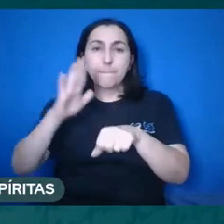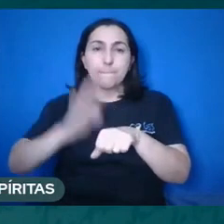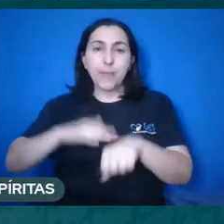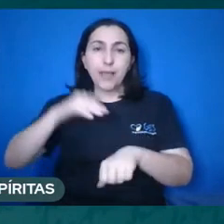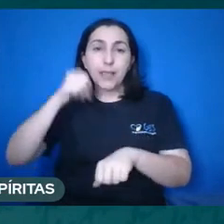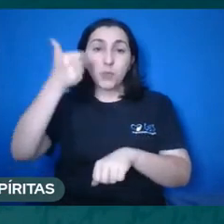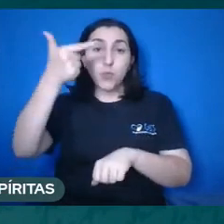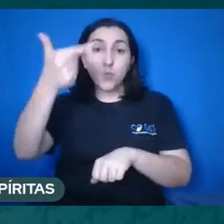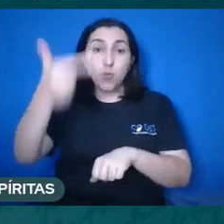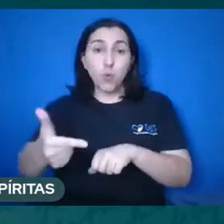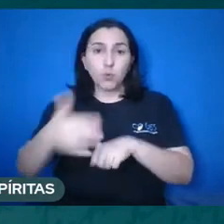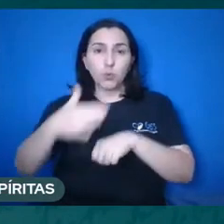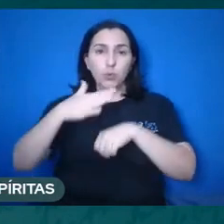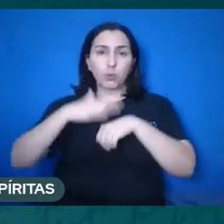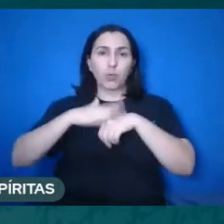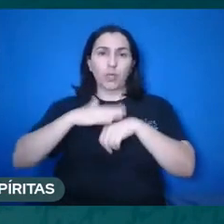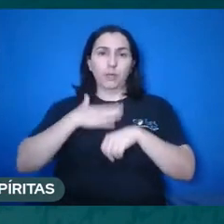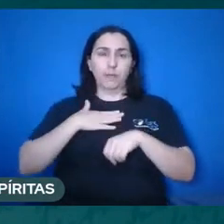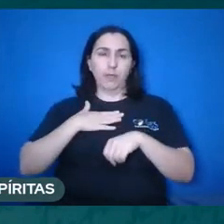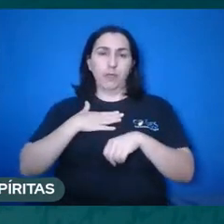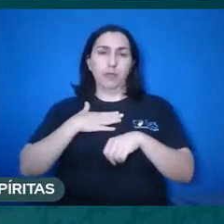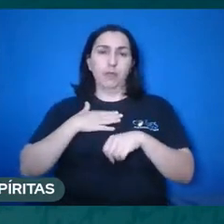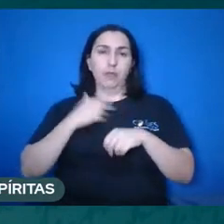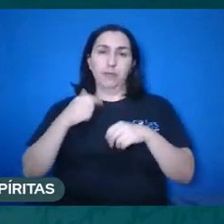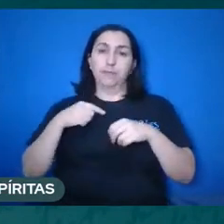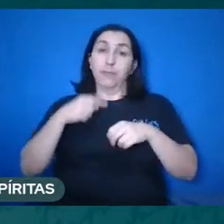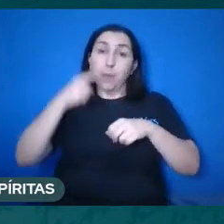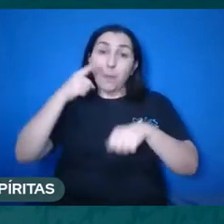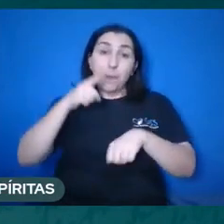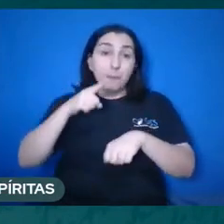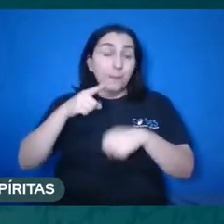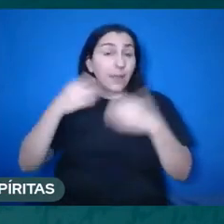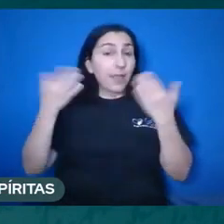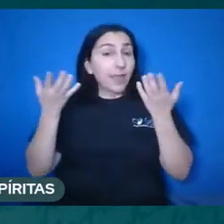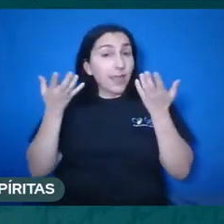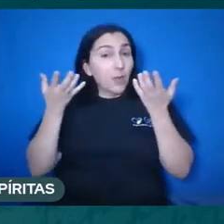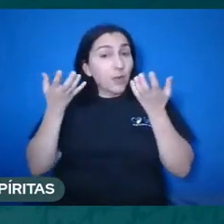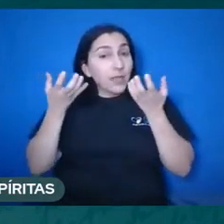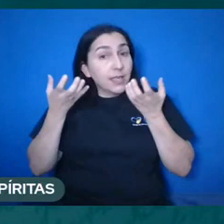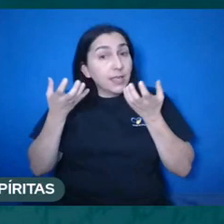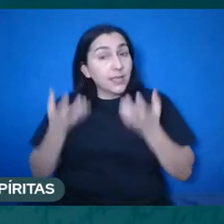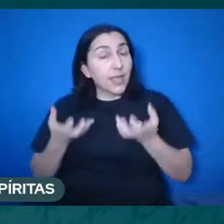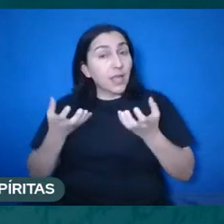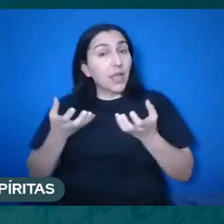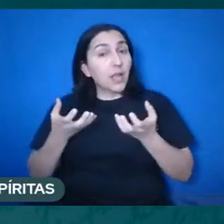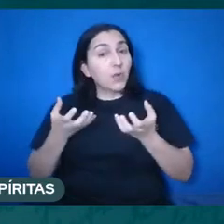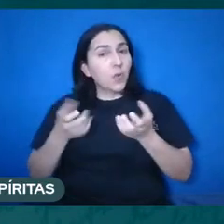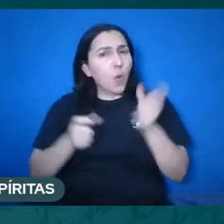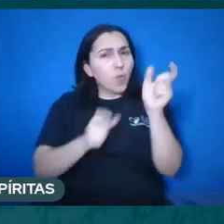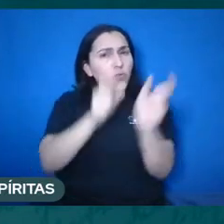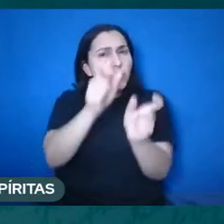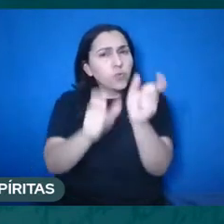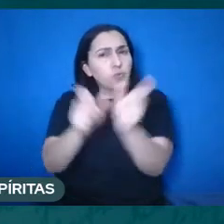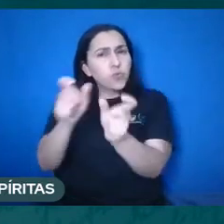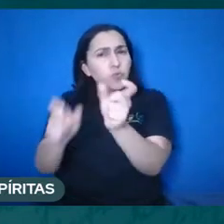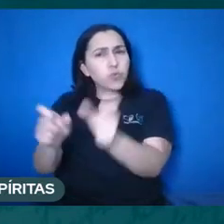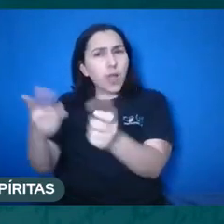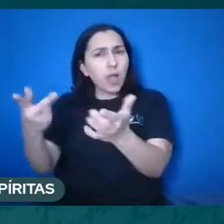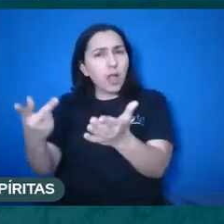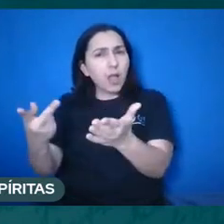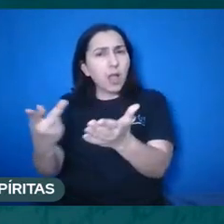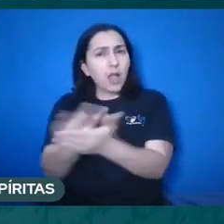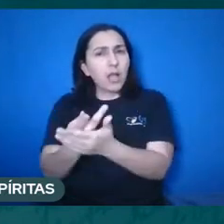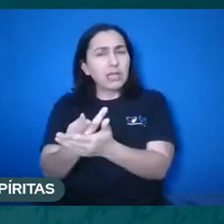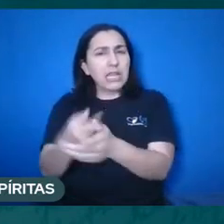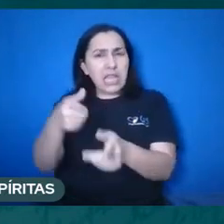eu quero uma punição, eu quero que o outro sinta alguma coisa, né, que ele